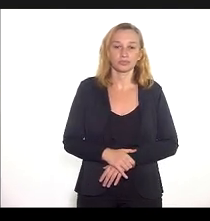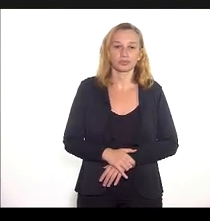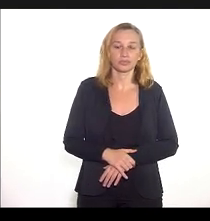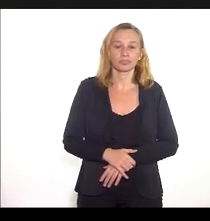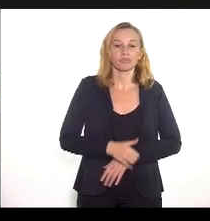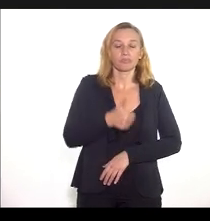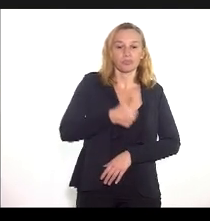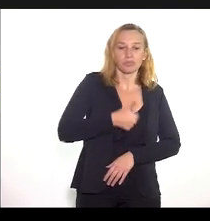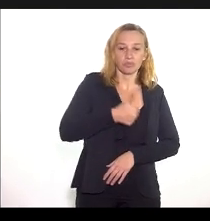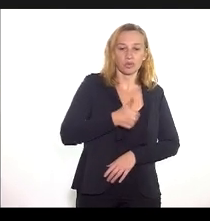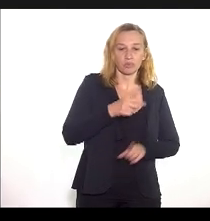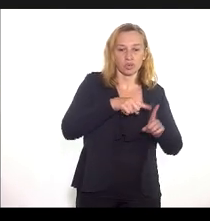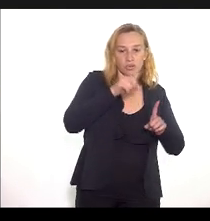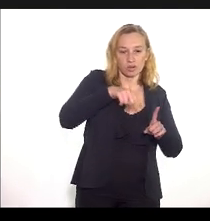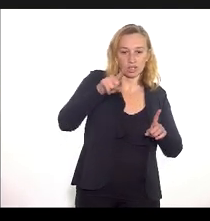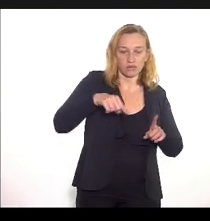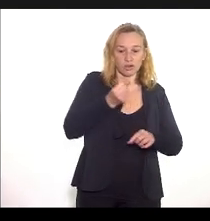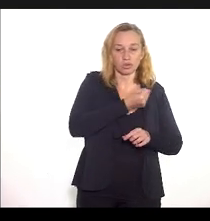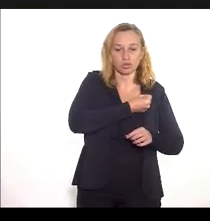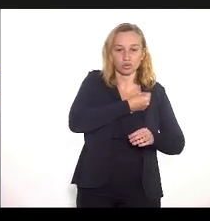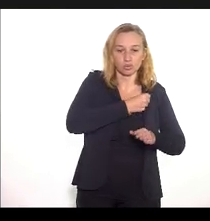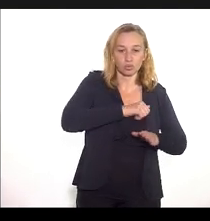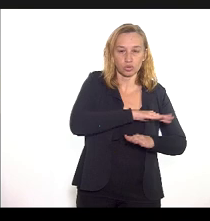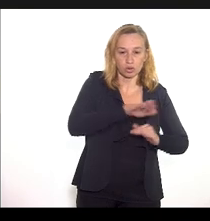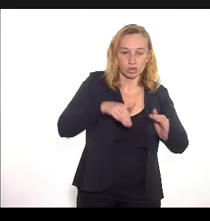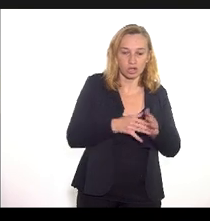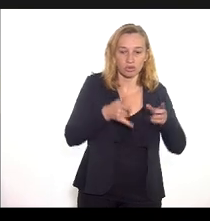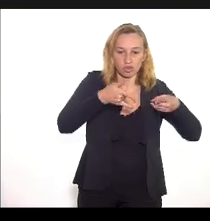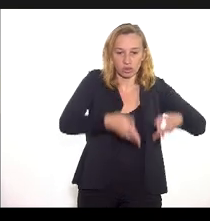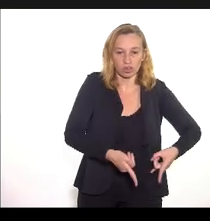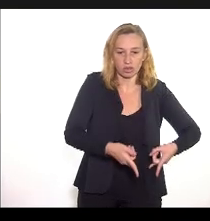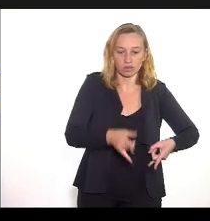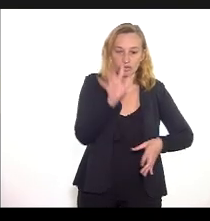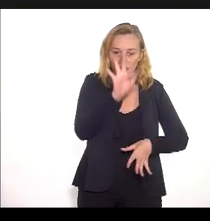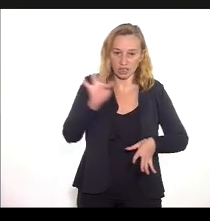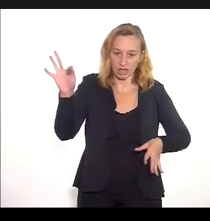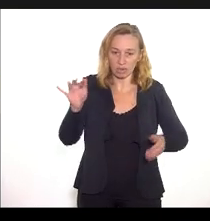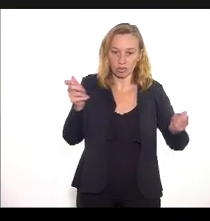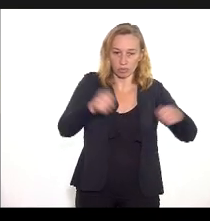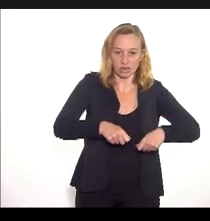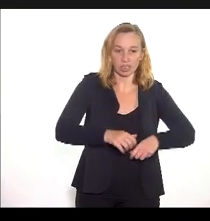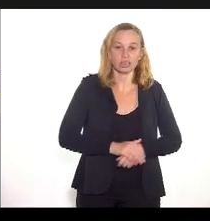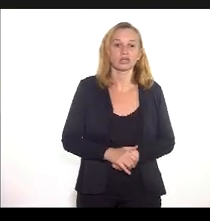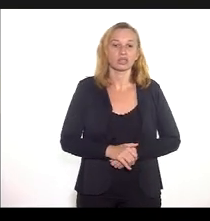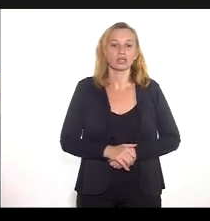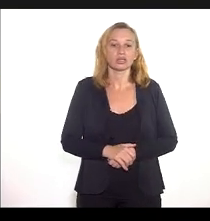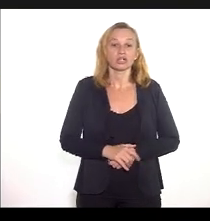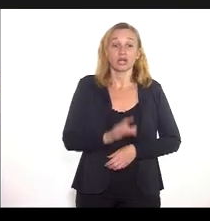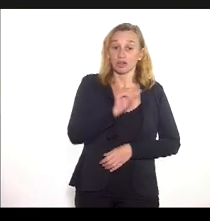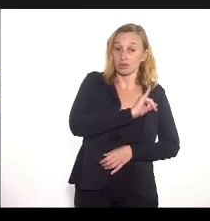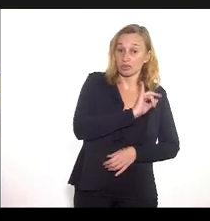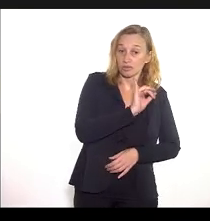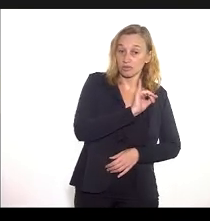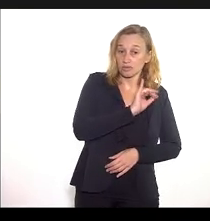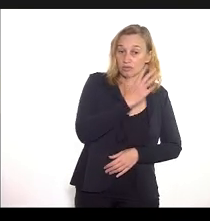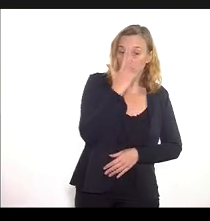Primeiro gráfico total de leitos com financiamento federal por mês de competência. Em fevereiro